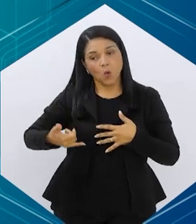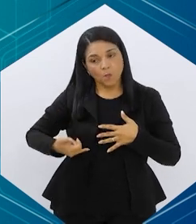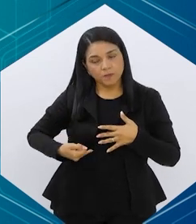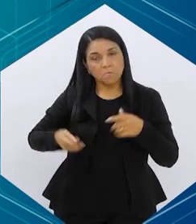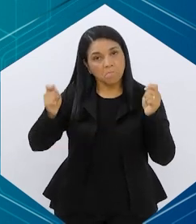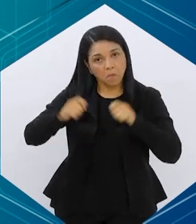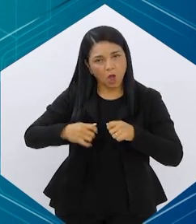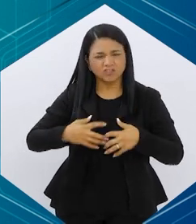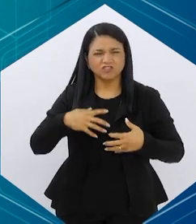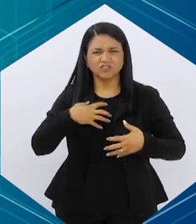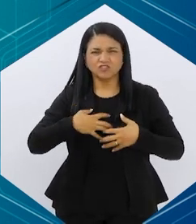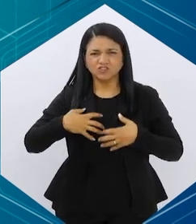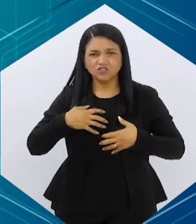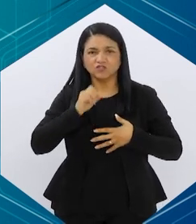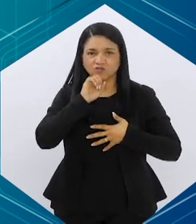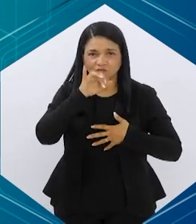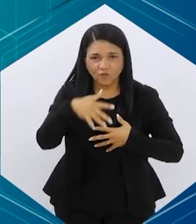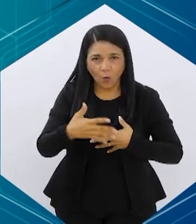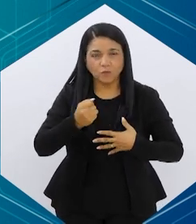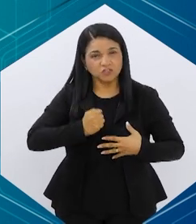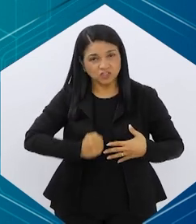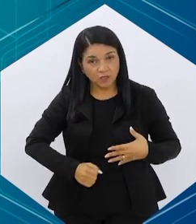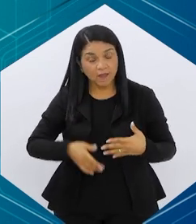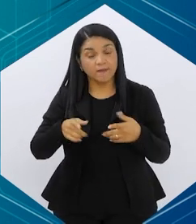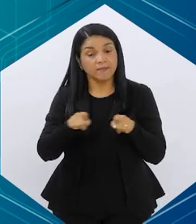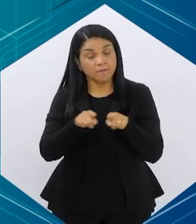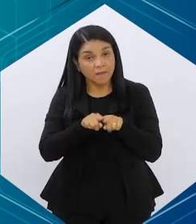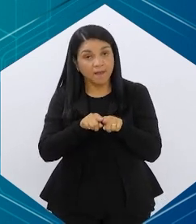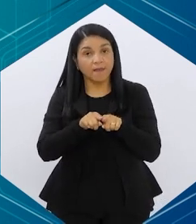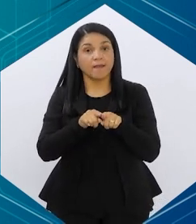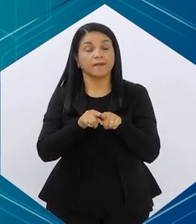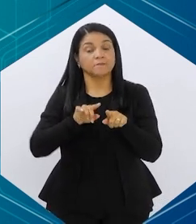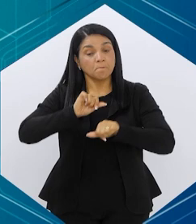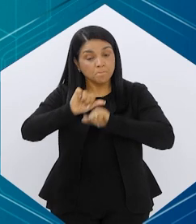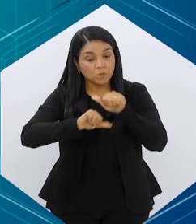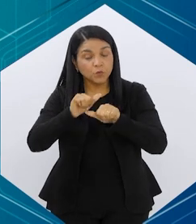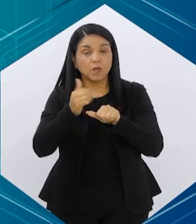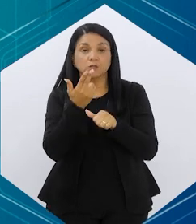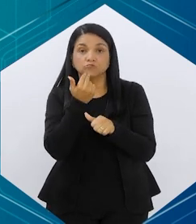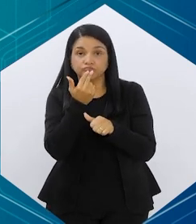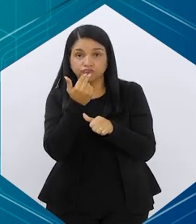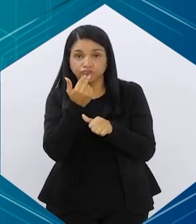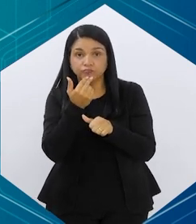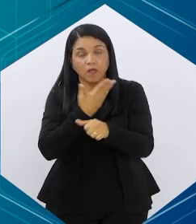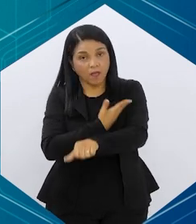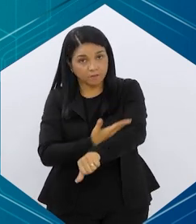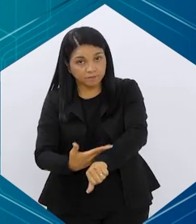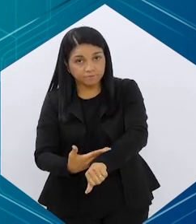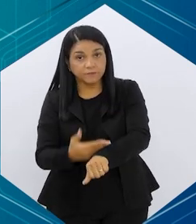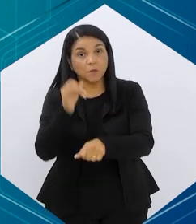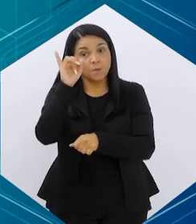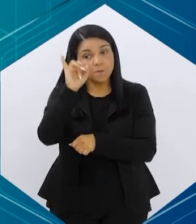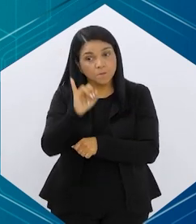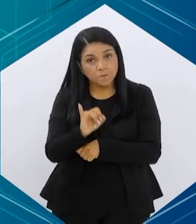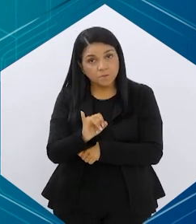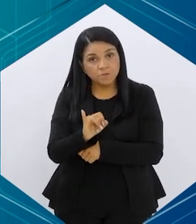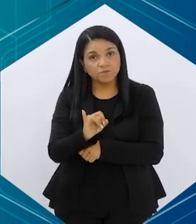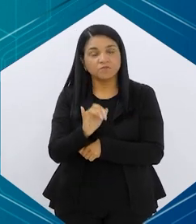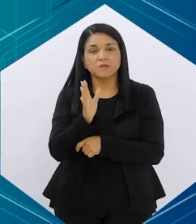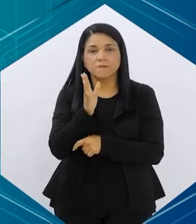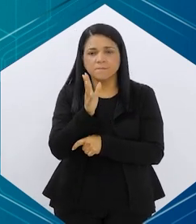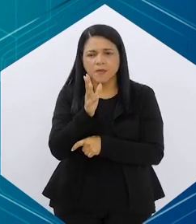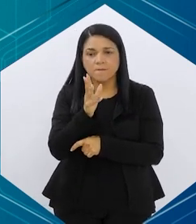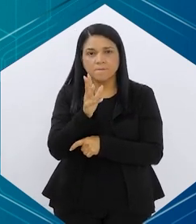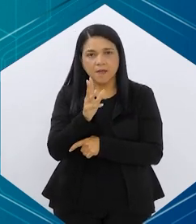medicação pode trazer, né? E fazer com que ele, alterando seus hábitos alimentares, tenha um emagrecimento menos